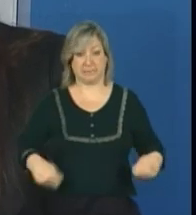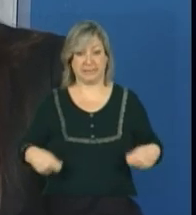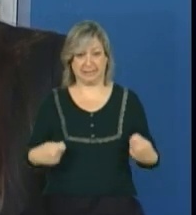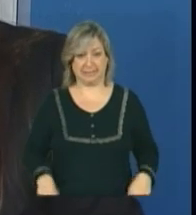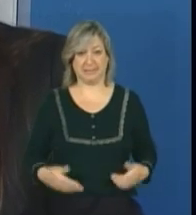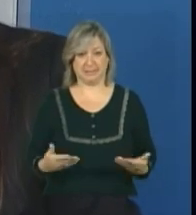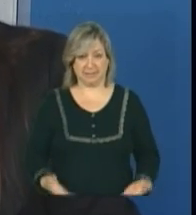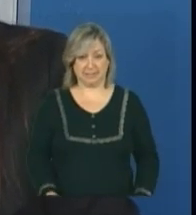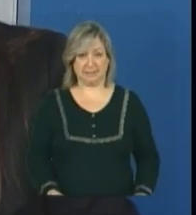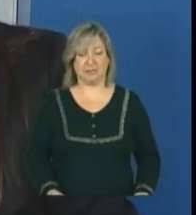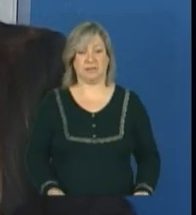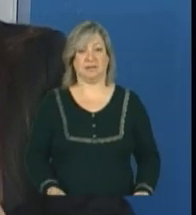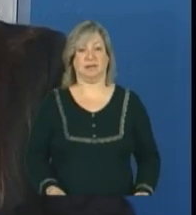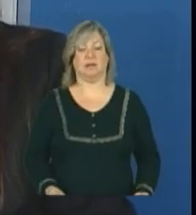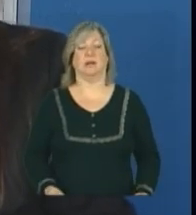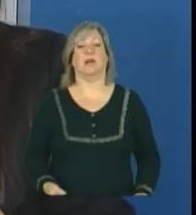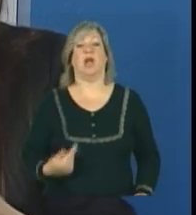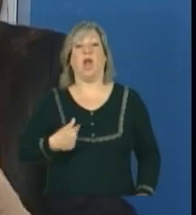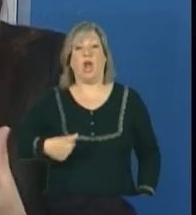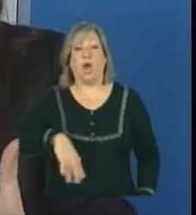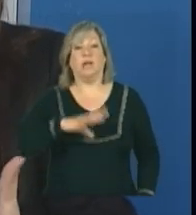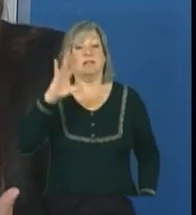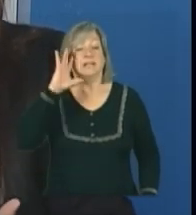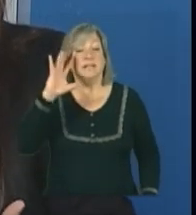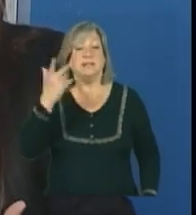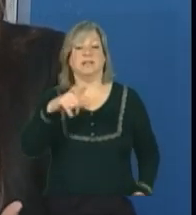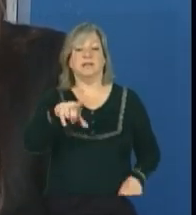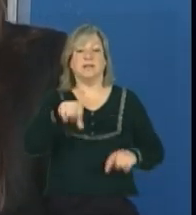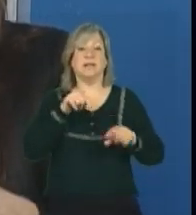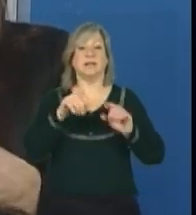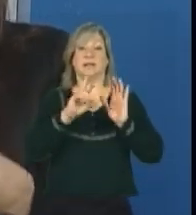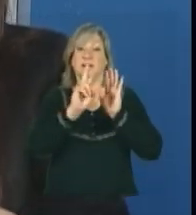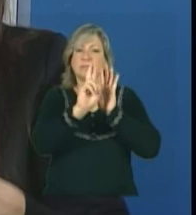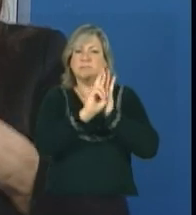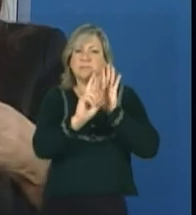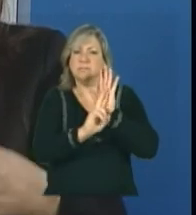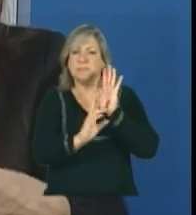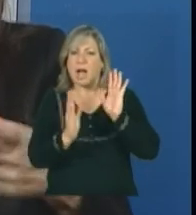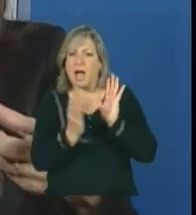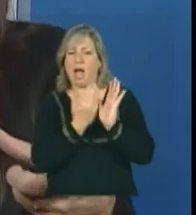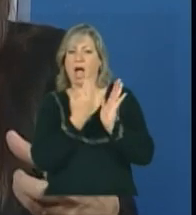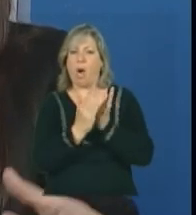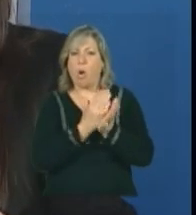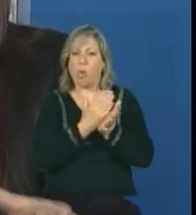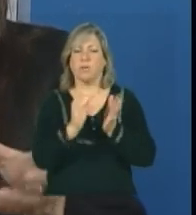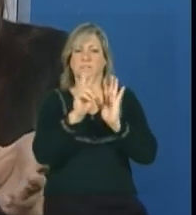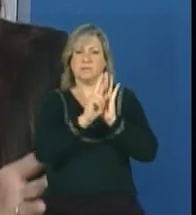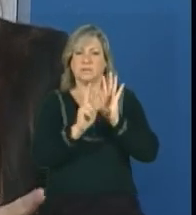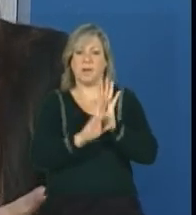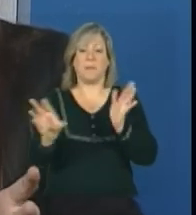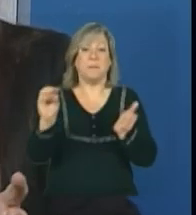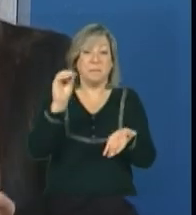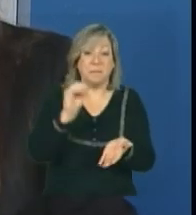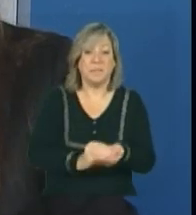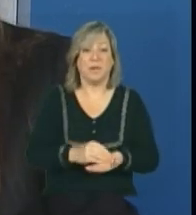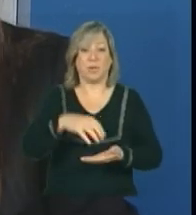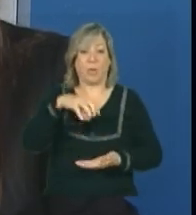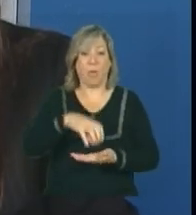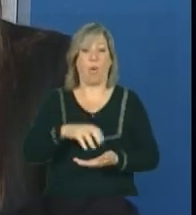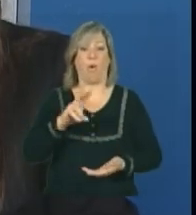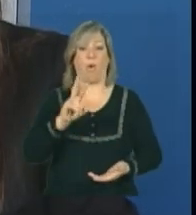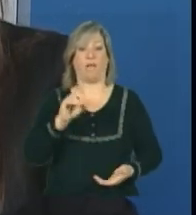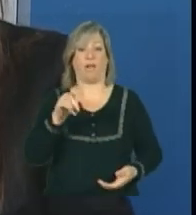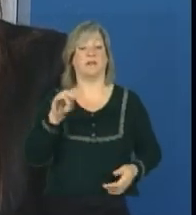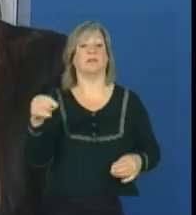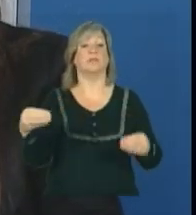que nós estamos definindo alguns parâmetros para a instituição de equipes volantes no âmbito dos SUAS.